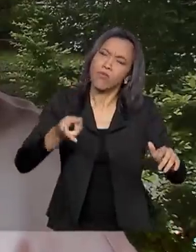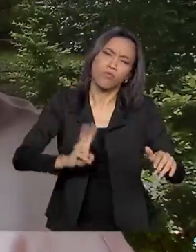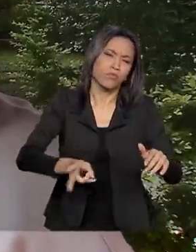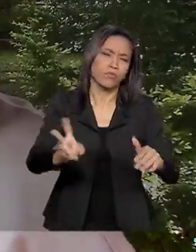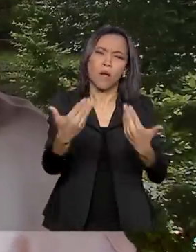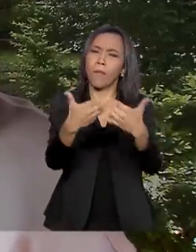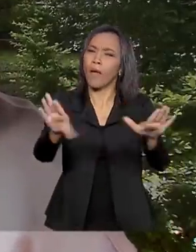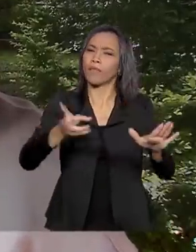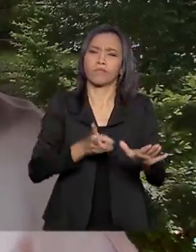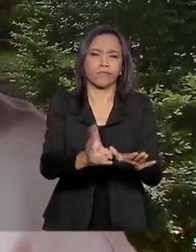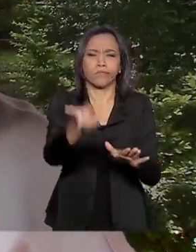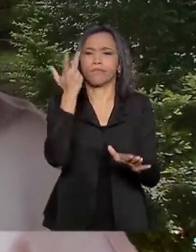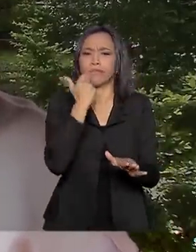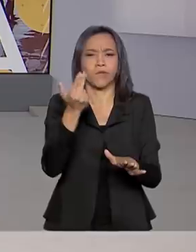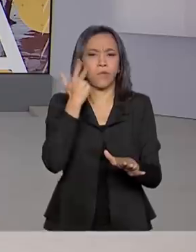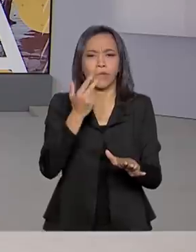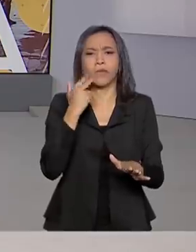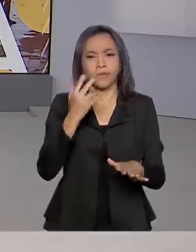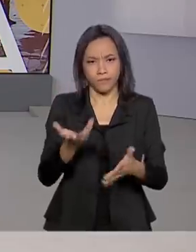funcionando normalmente.